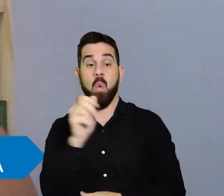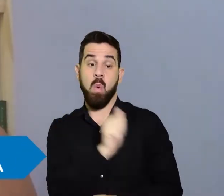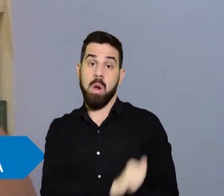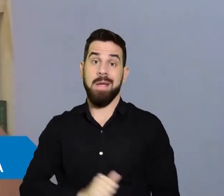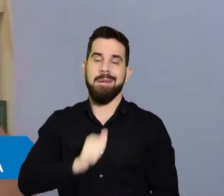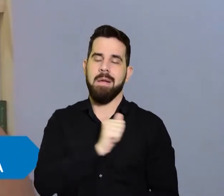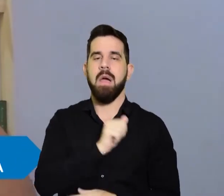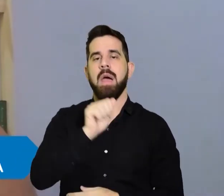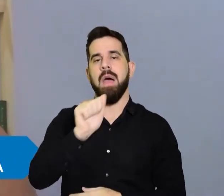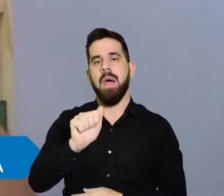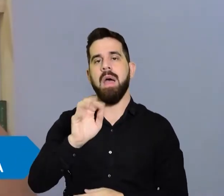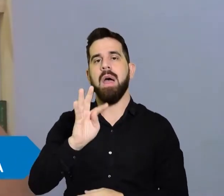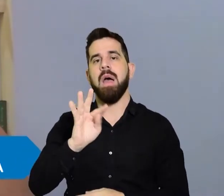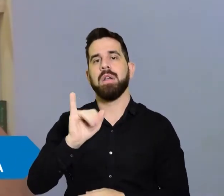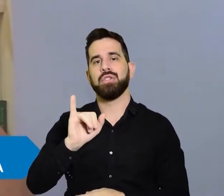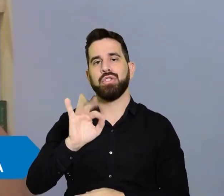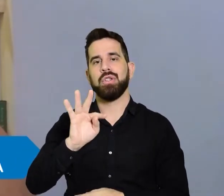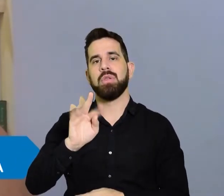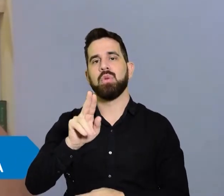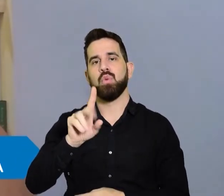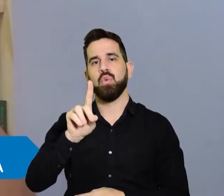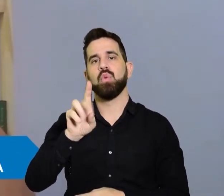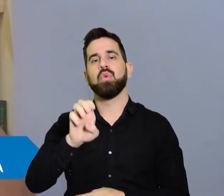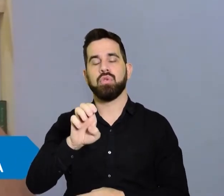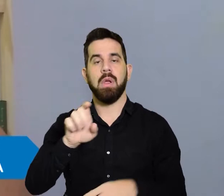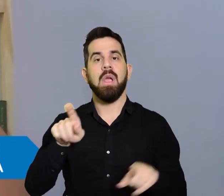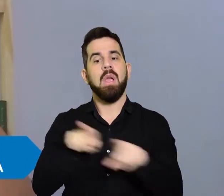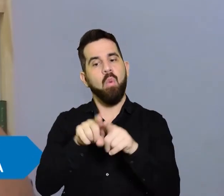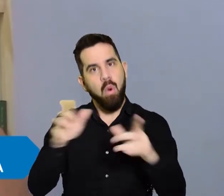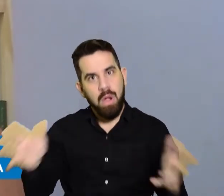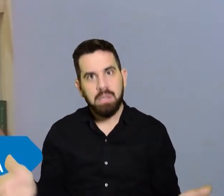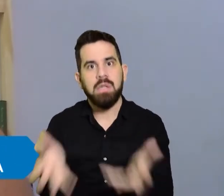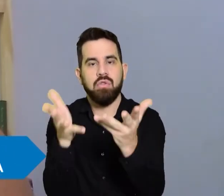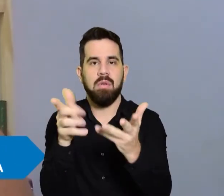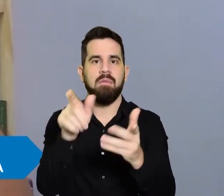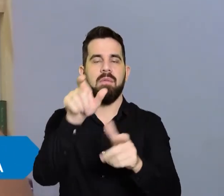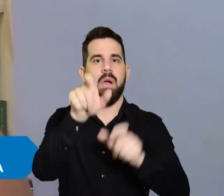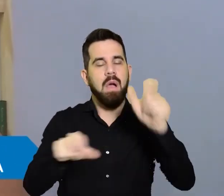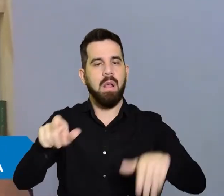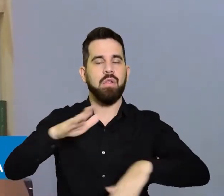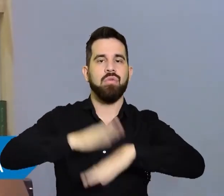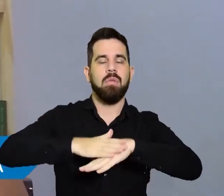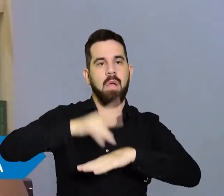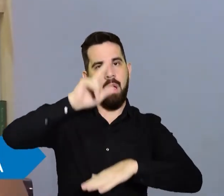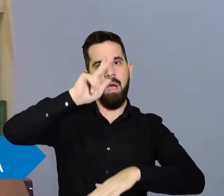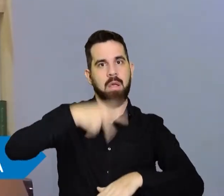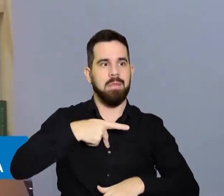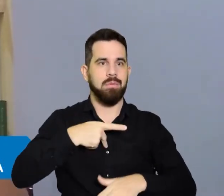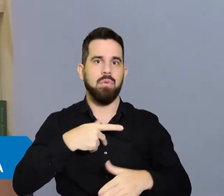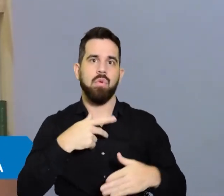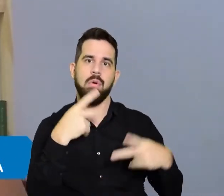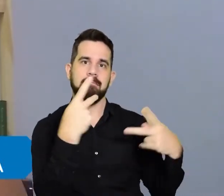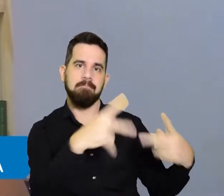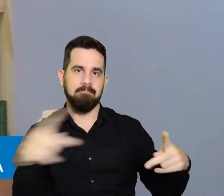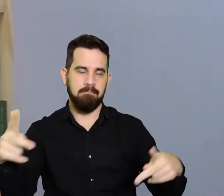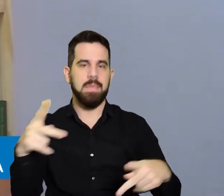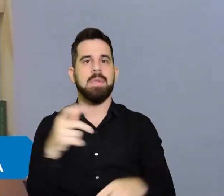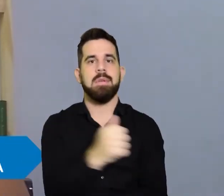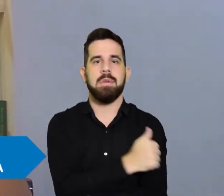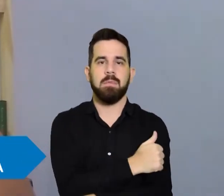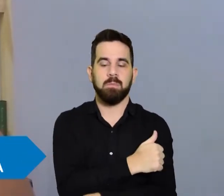e incentivando a construção da autonomia desses estudantes. A figura do assistente